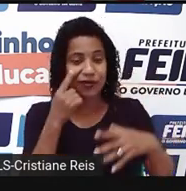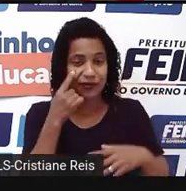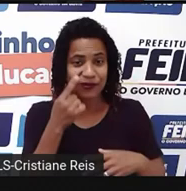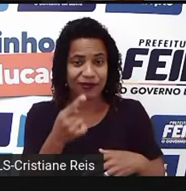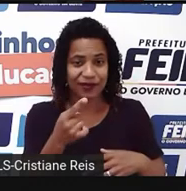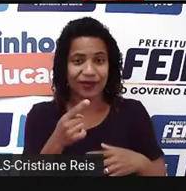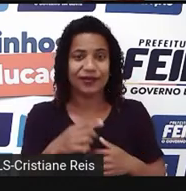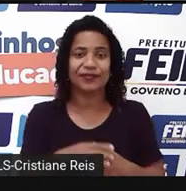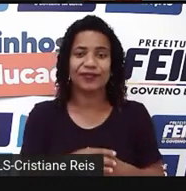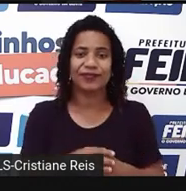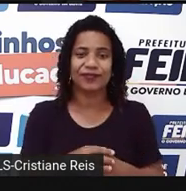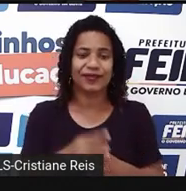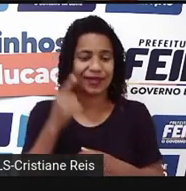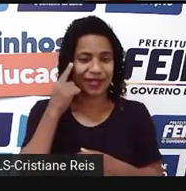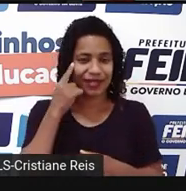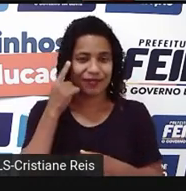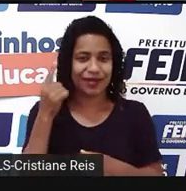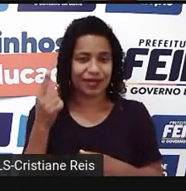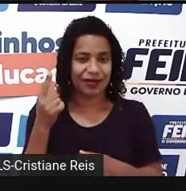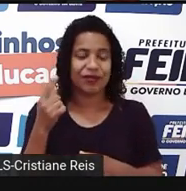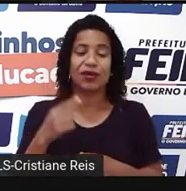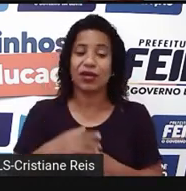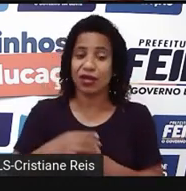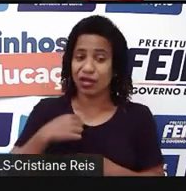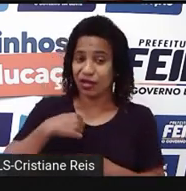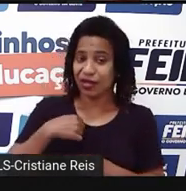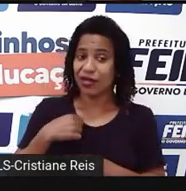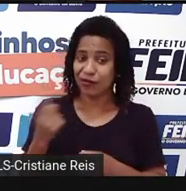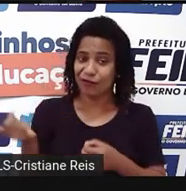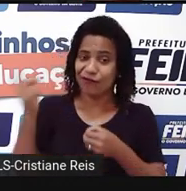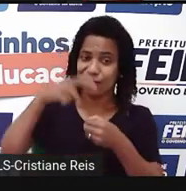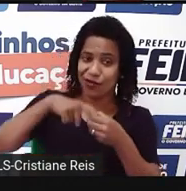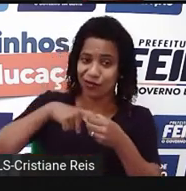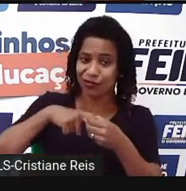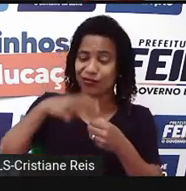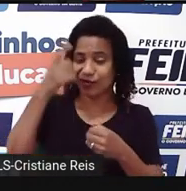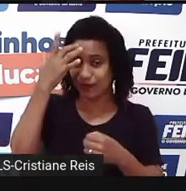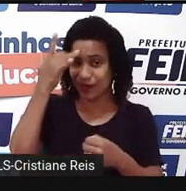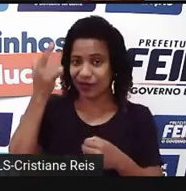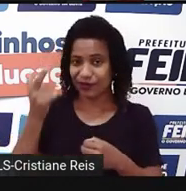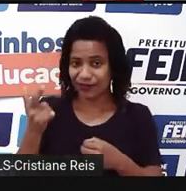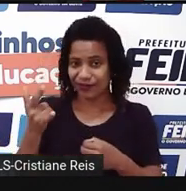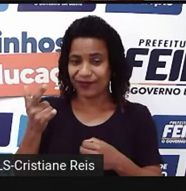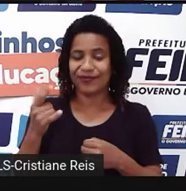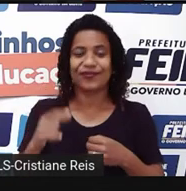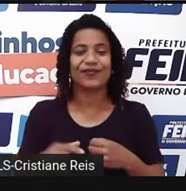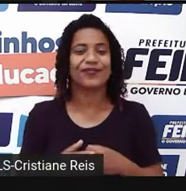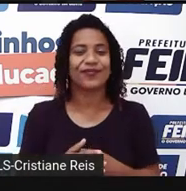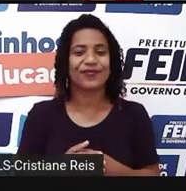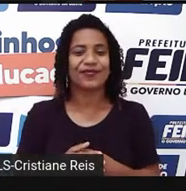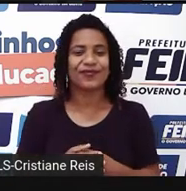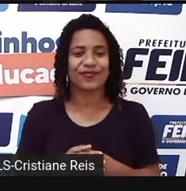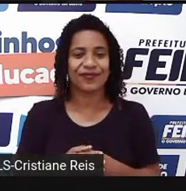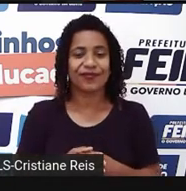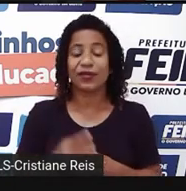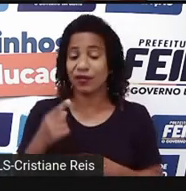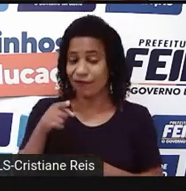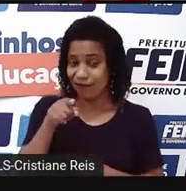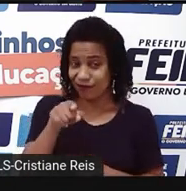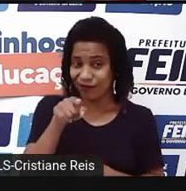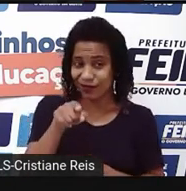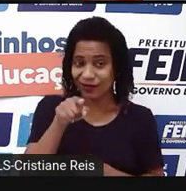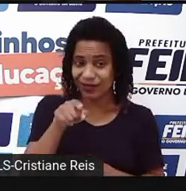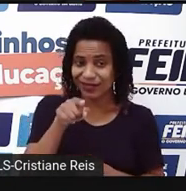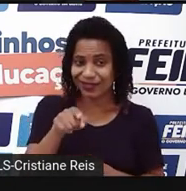come back tomorrow. Então, eu voltarei amanhã. You will be home for dinner. Você